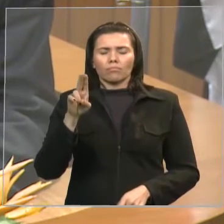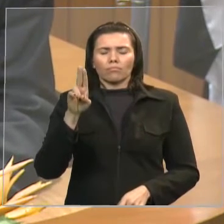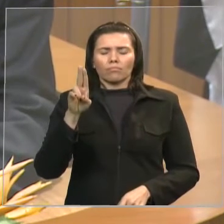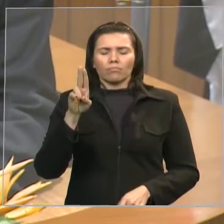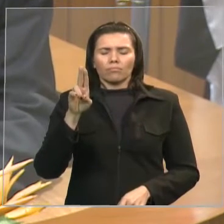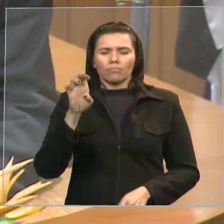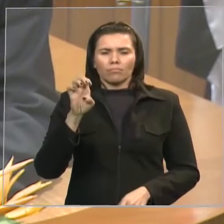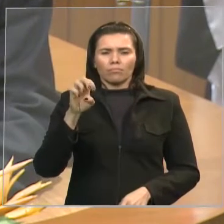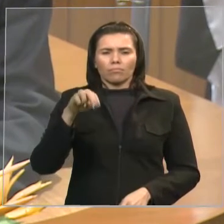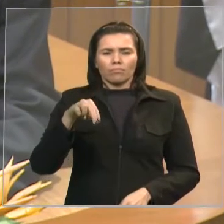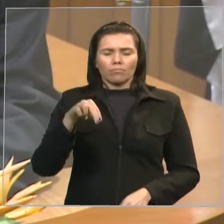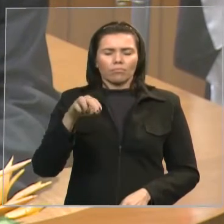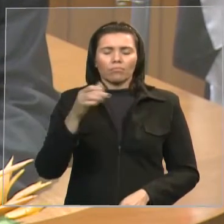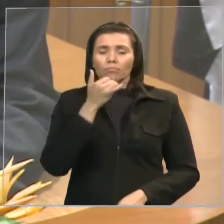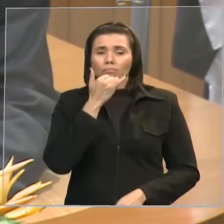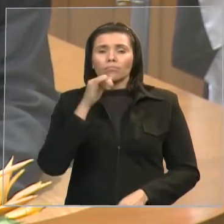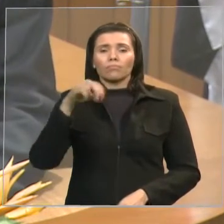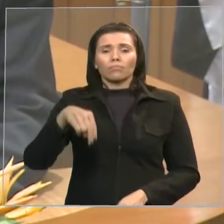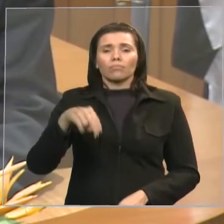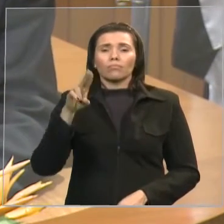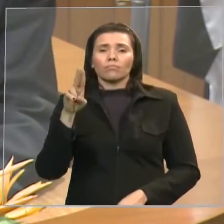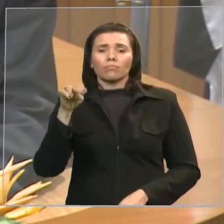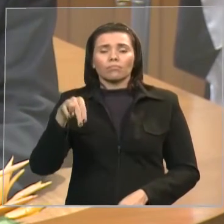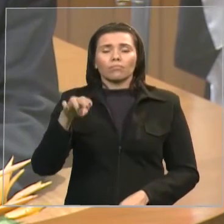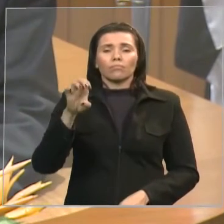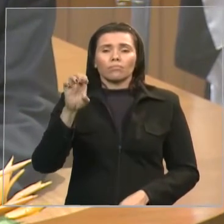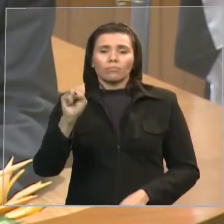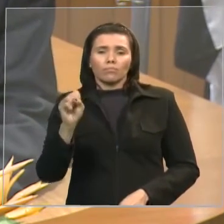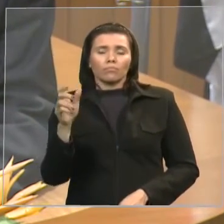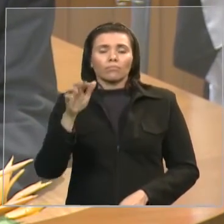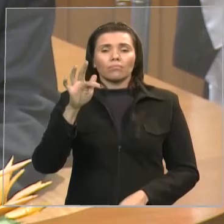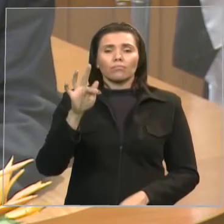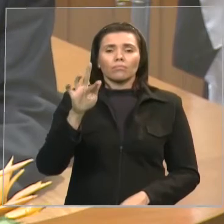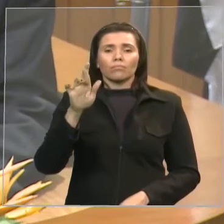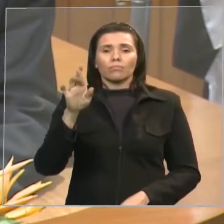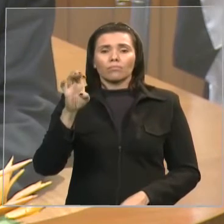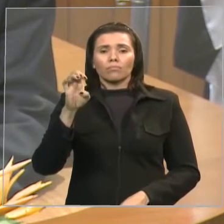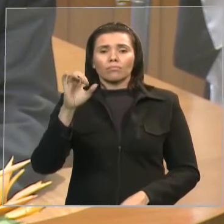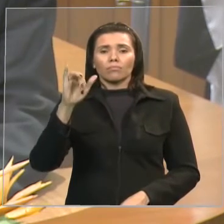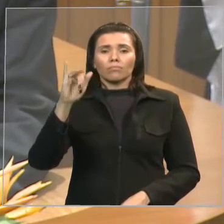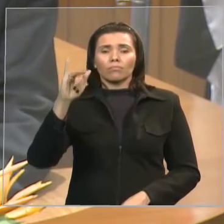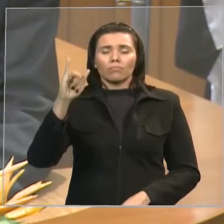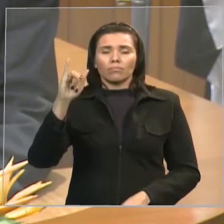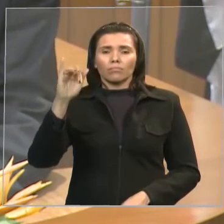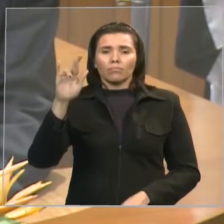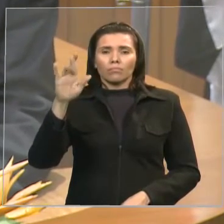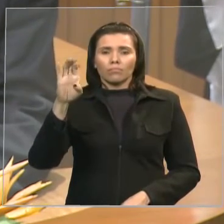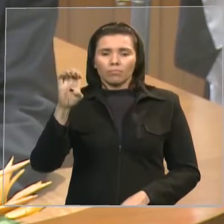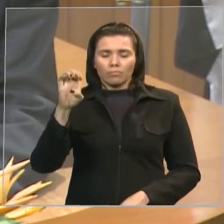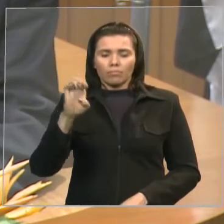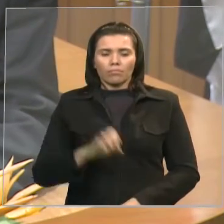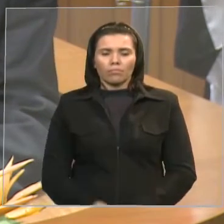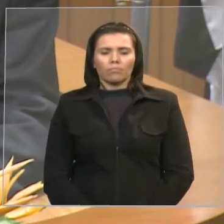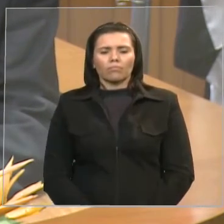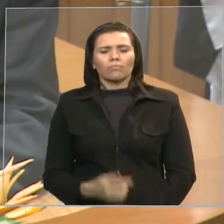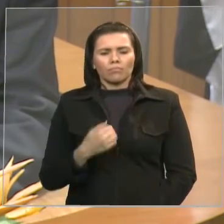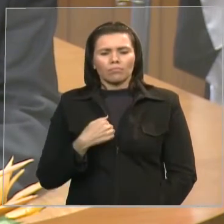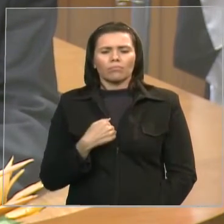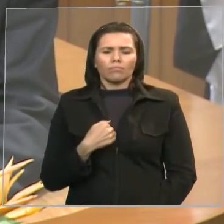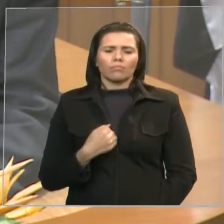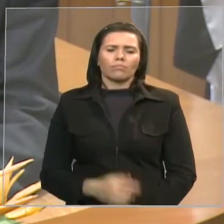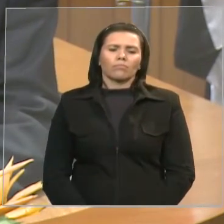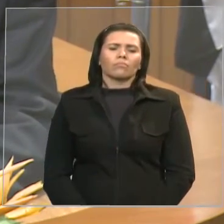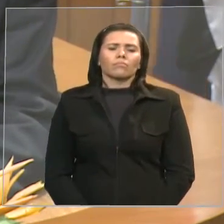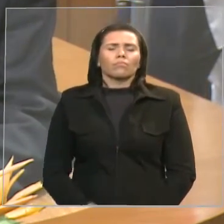reveja sua decisão e faça a justiça e que prevaleça a vontade do povo é que ter o